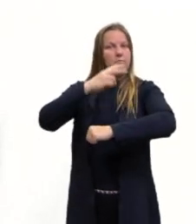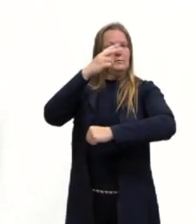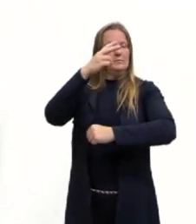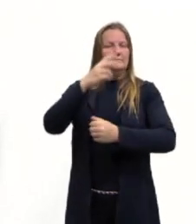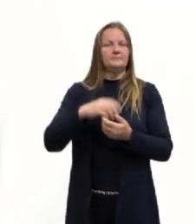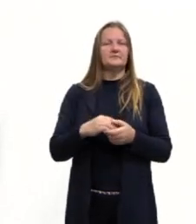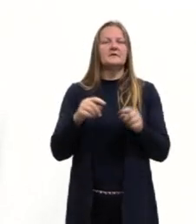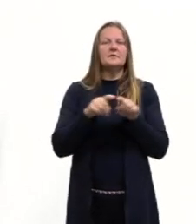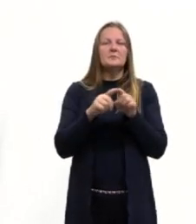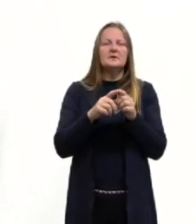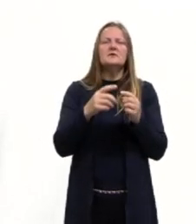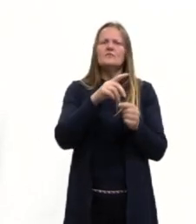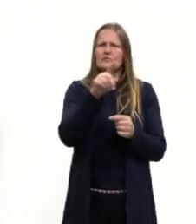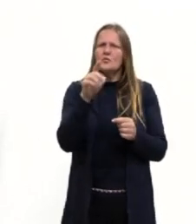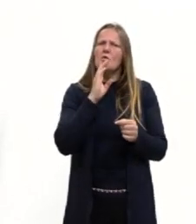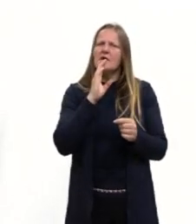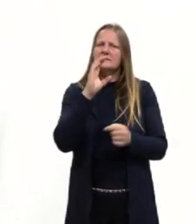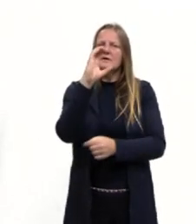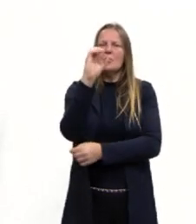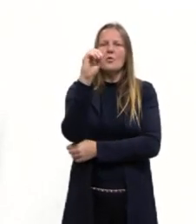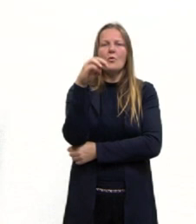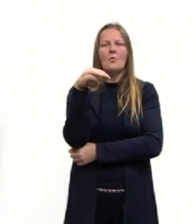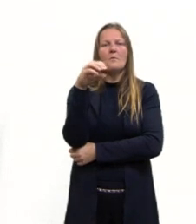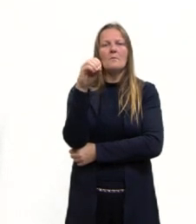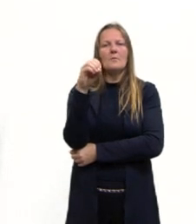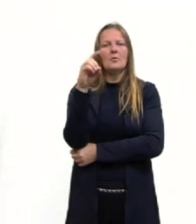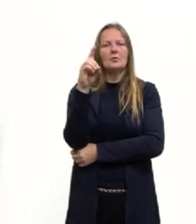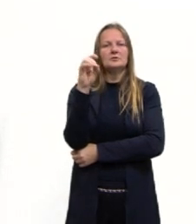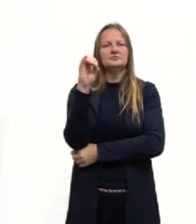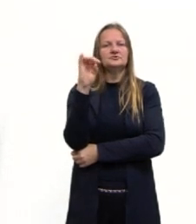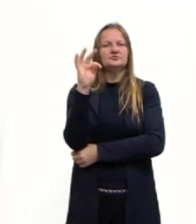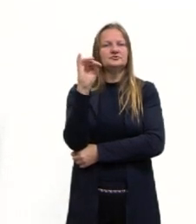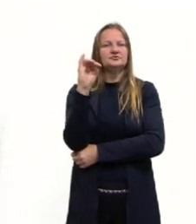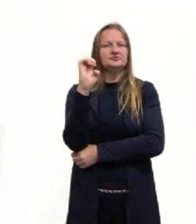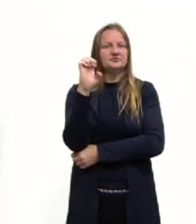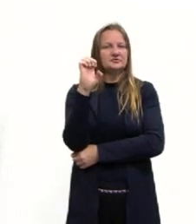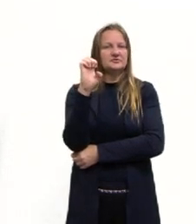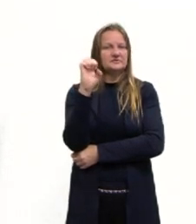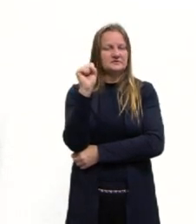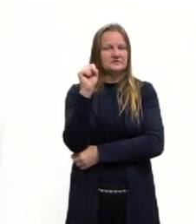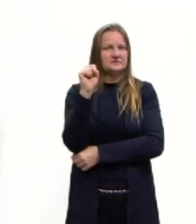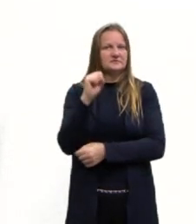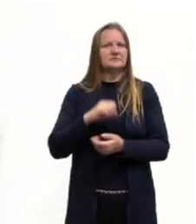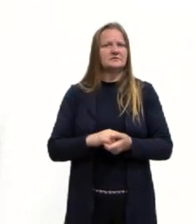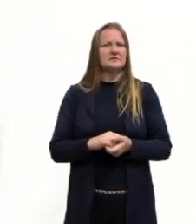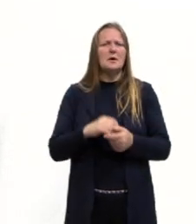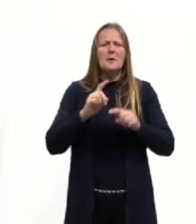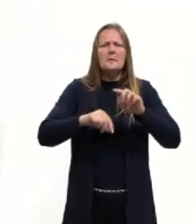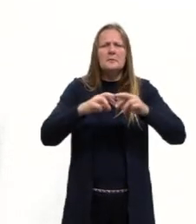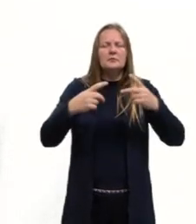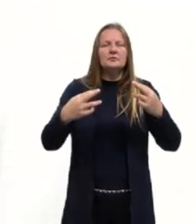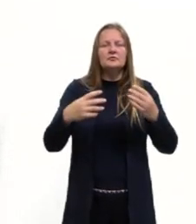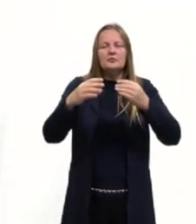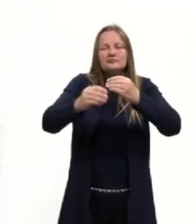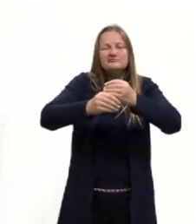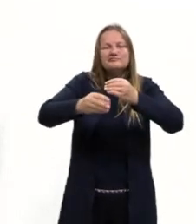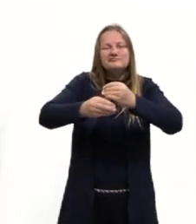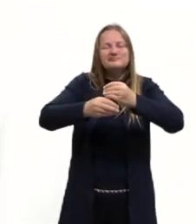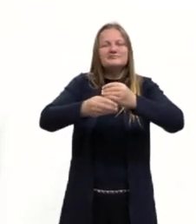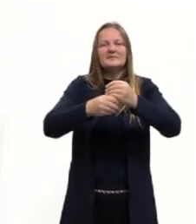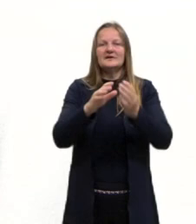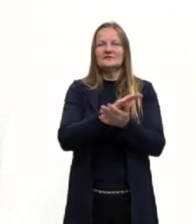commodities, né, que a gente chama, que são aqueles produtos que não tem grande valor agregado, né,